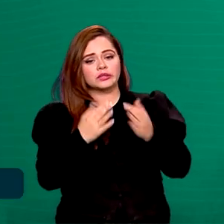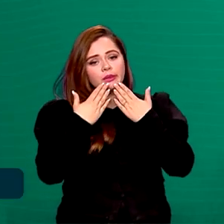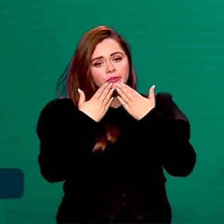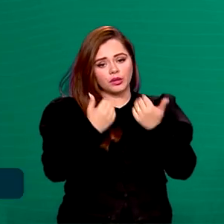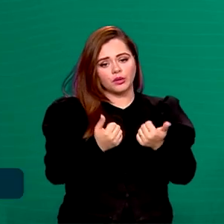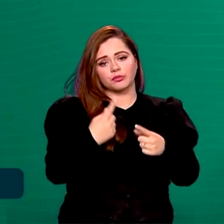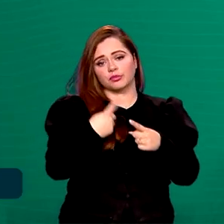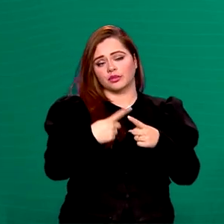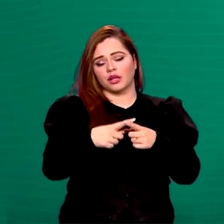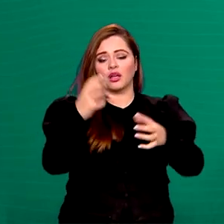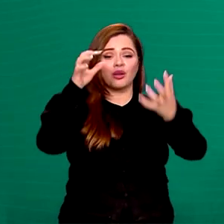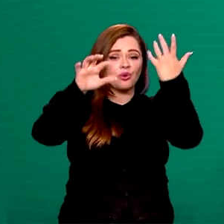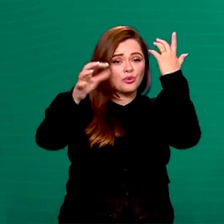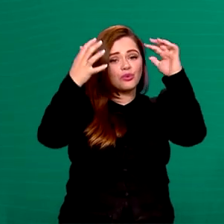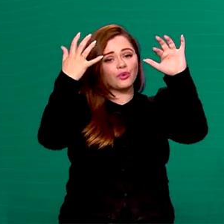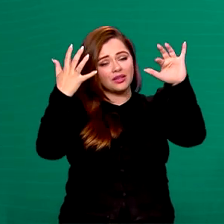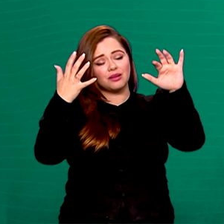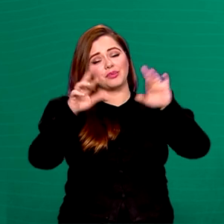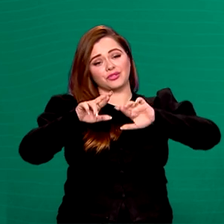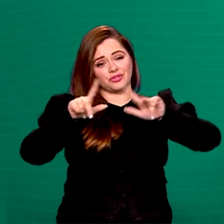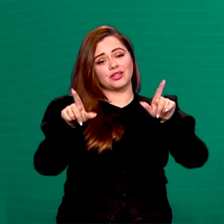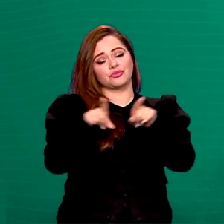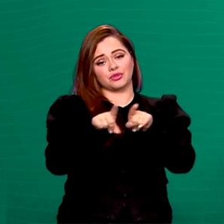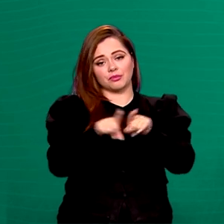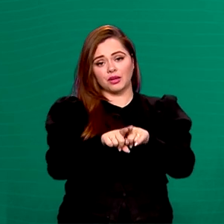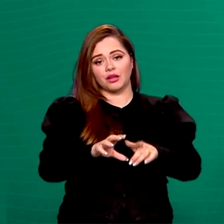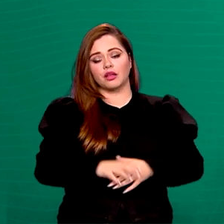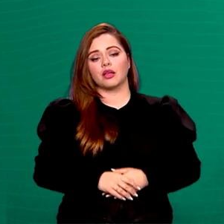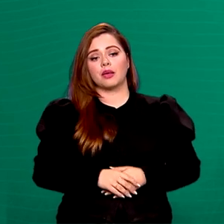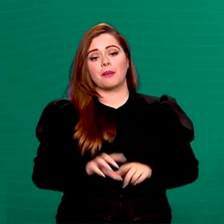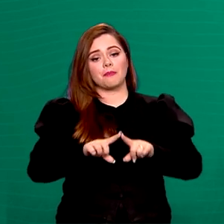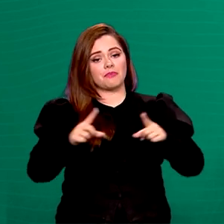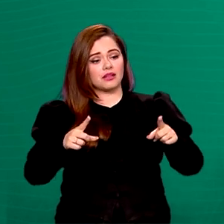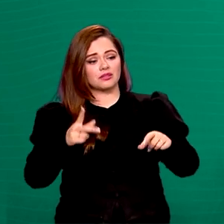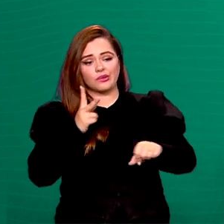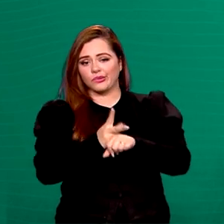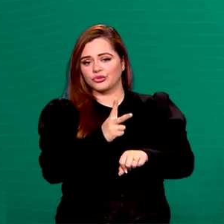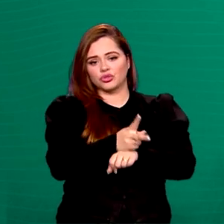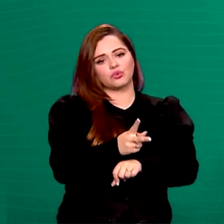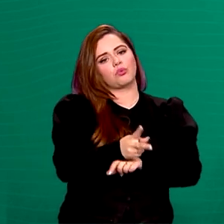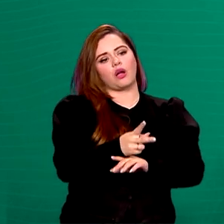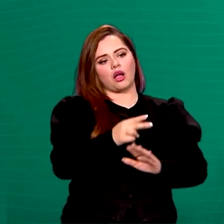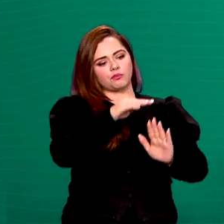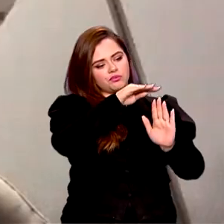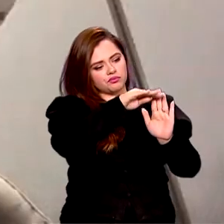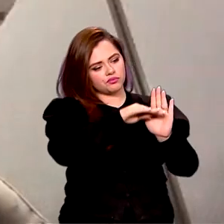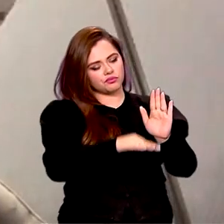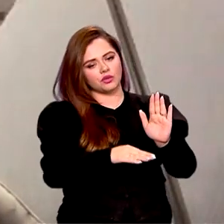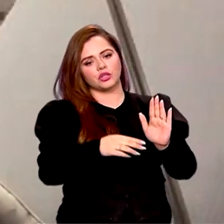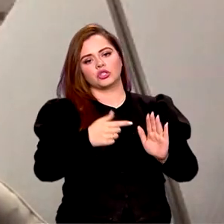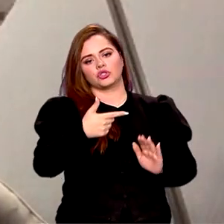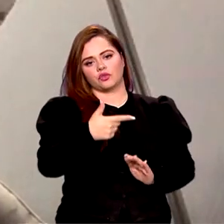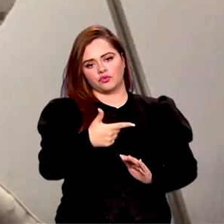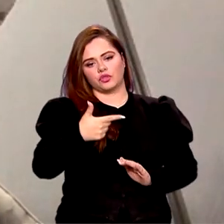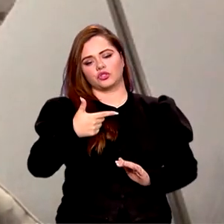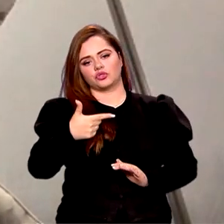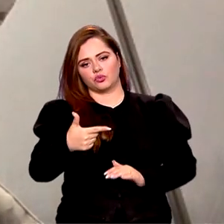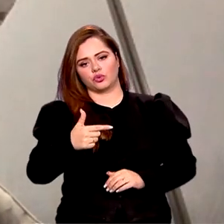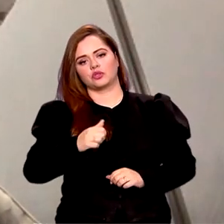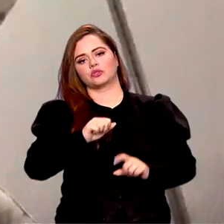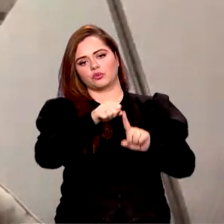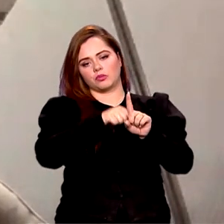condições climáticas em especial. Mas se continuar dentro do planejamento, dia 22 de agosto eles chegam no Brasil de volta.